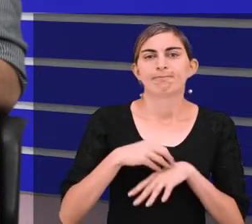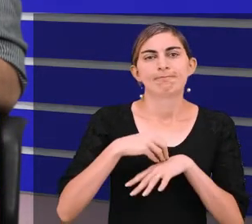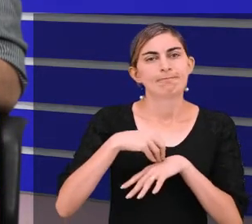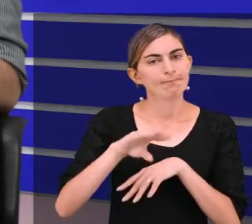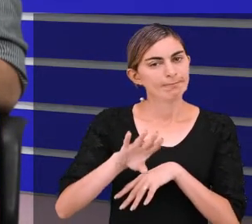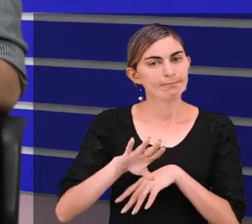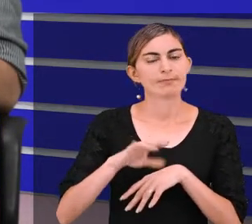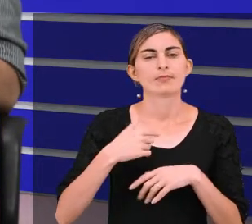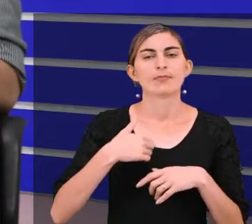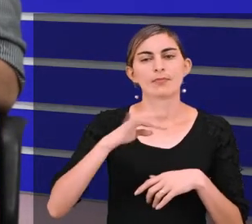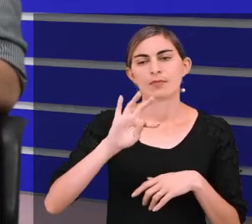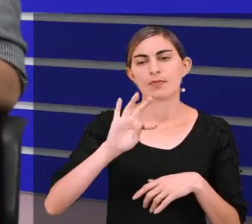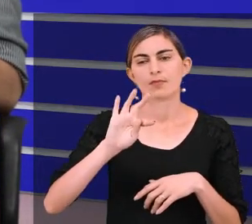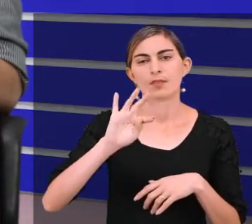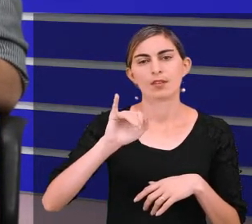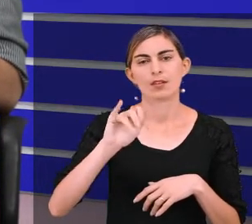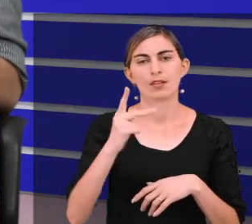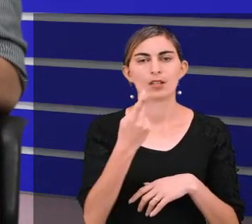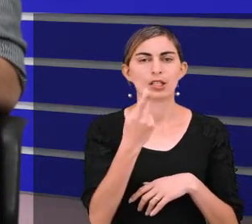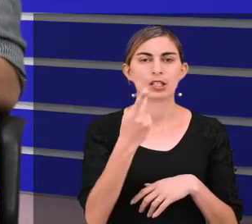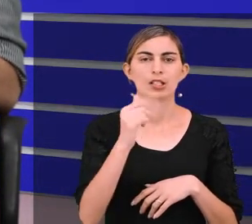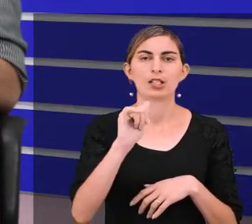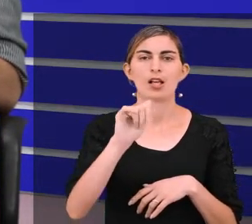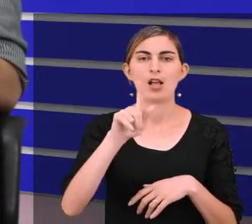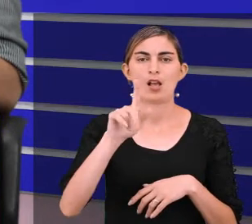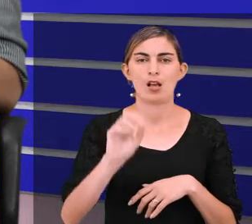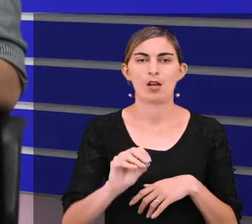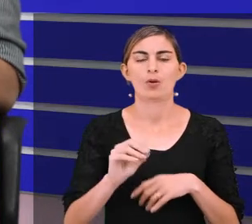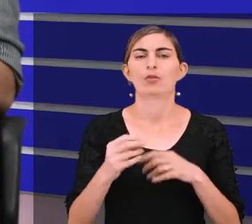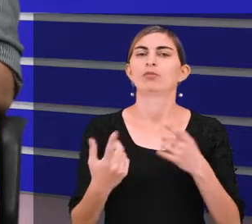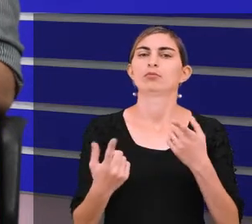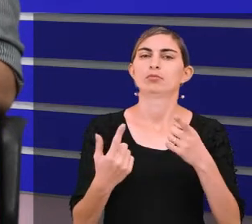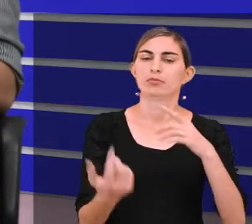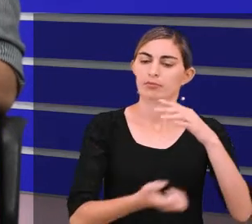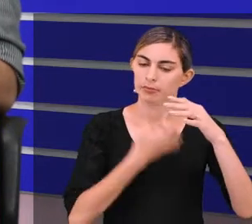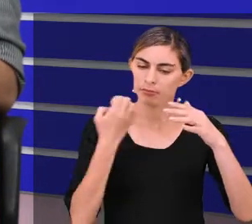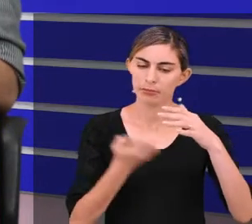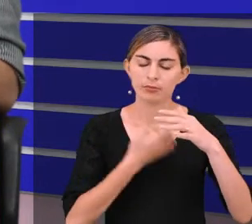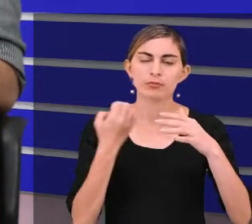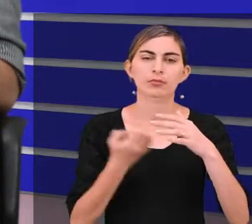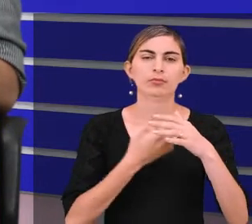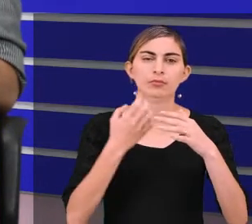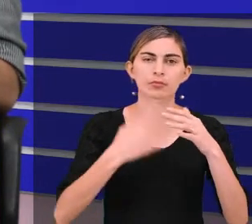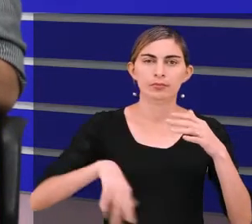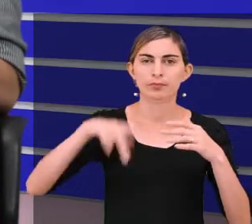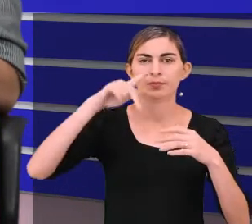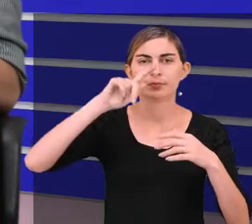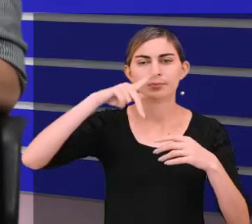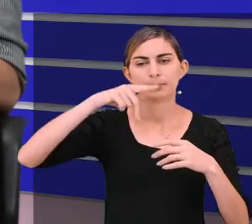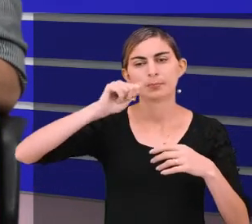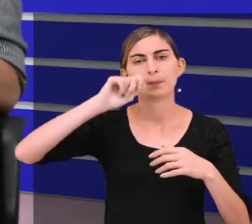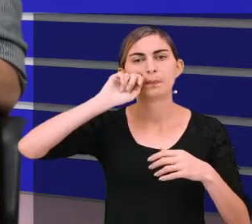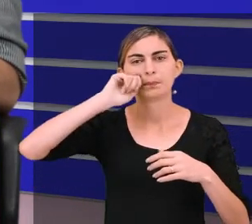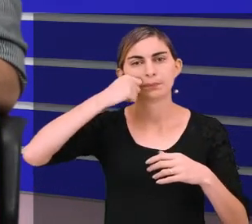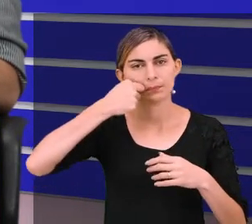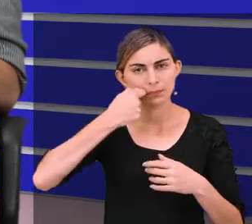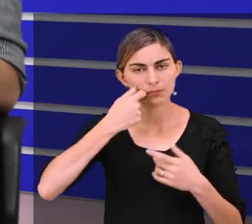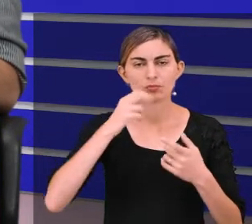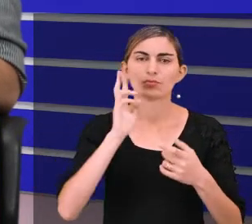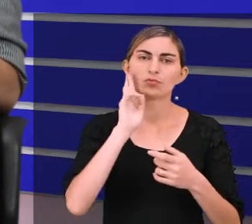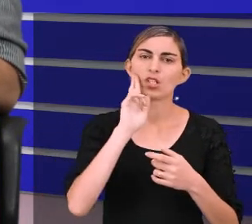apresentar brevemente. Sou o Tiago Brito, sou planificador, empresário no ramo de planificação, de